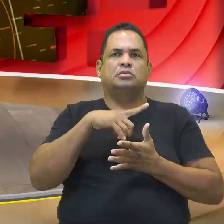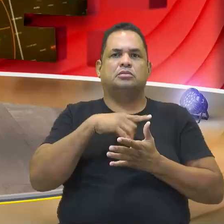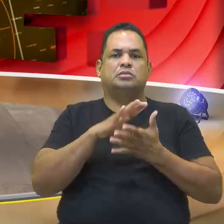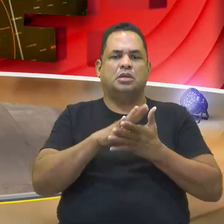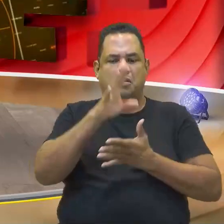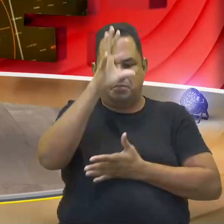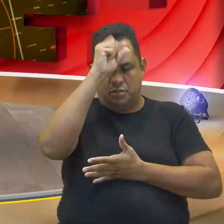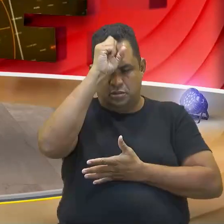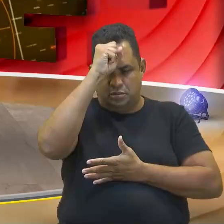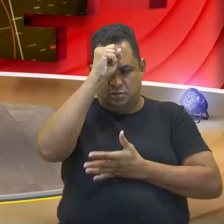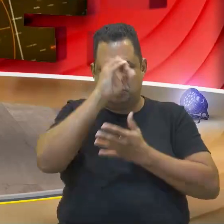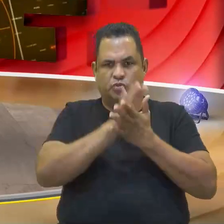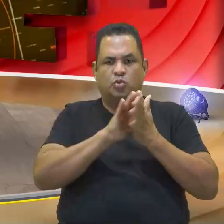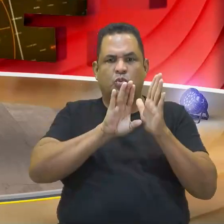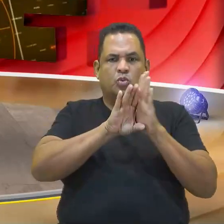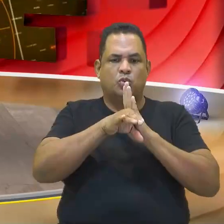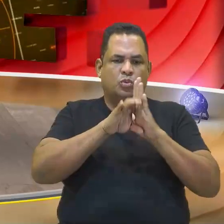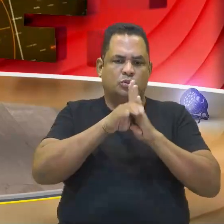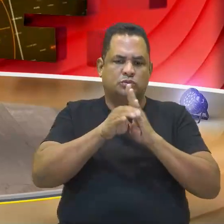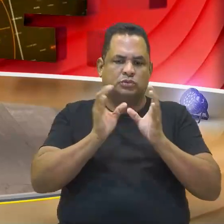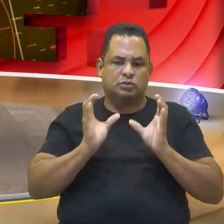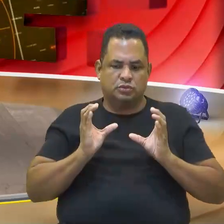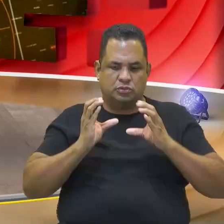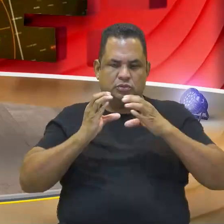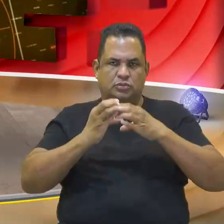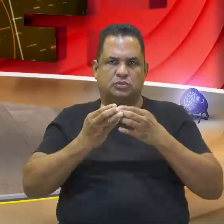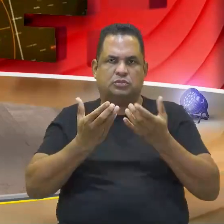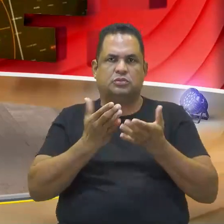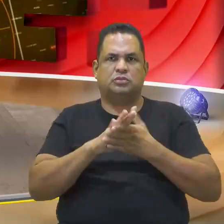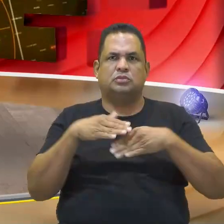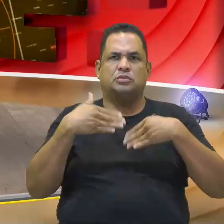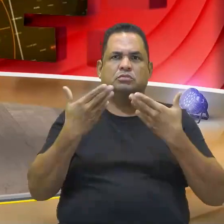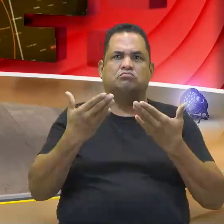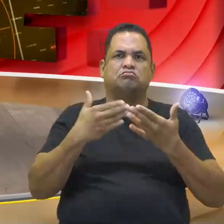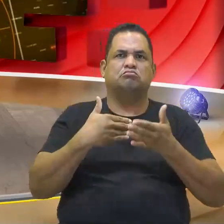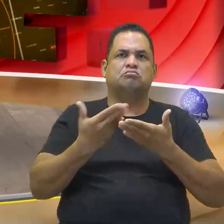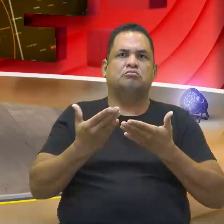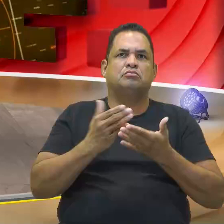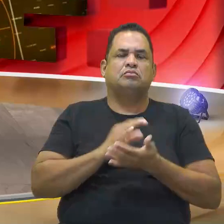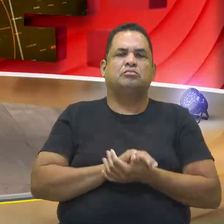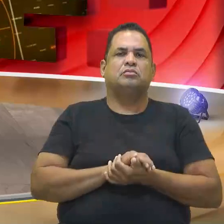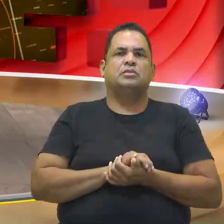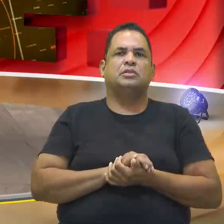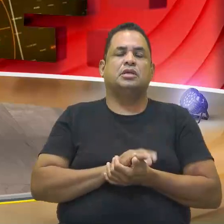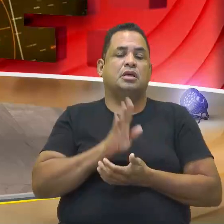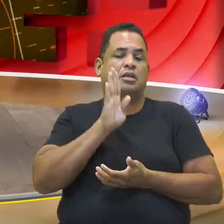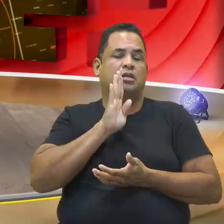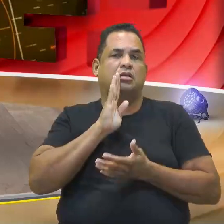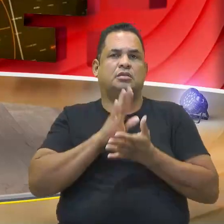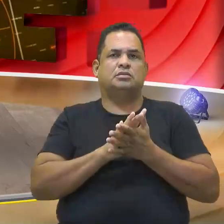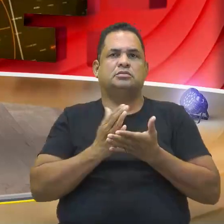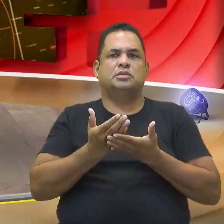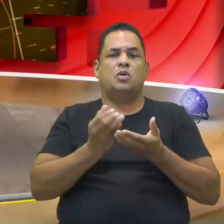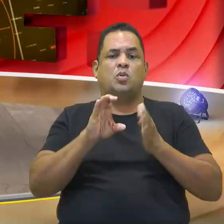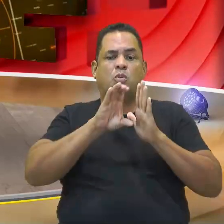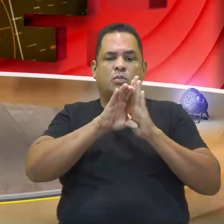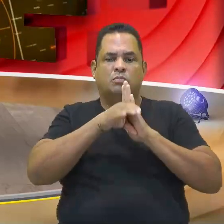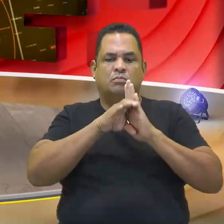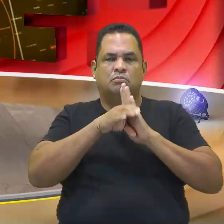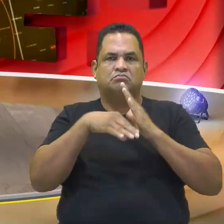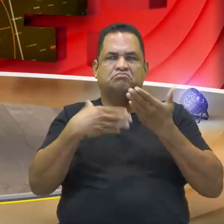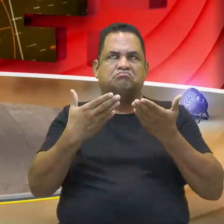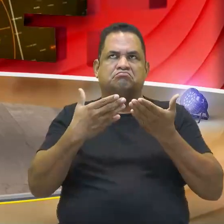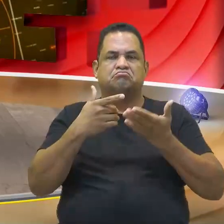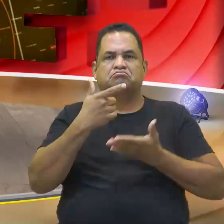a definição de conjunto, tá? Que é uma coleção de qualquer objeto. E é até legal porque assim, a definição, ela não tem um